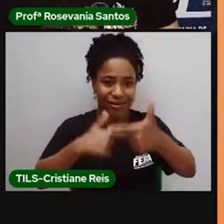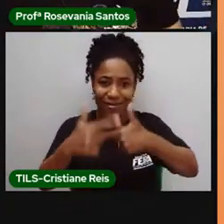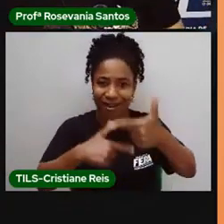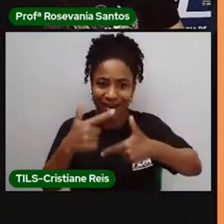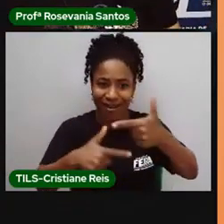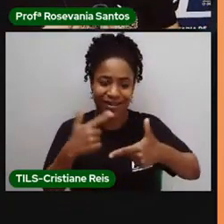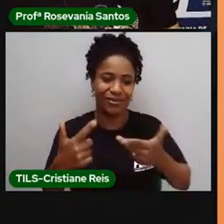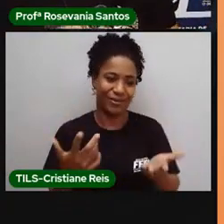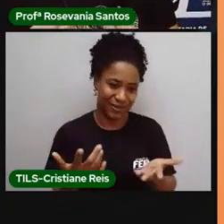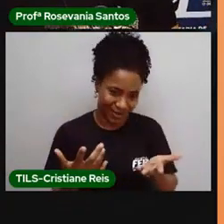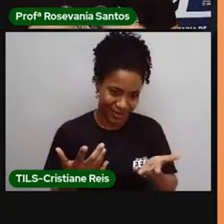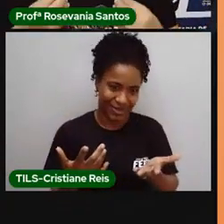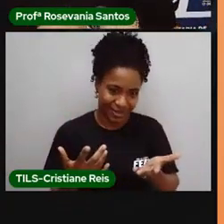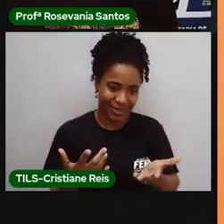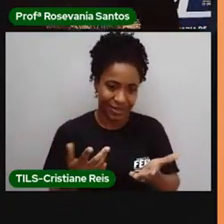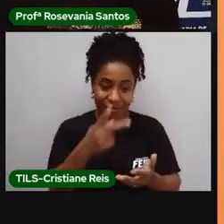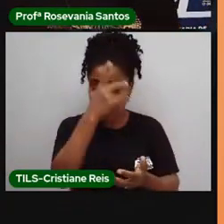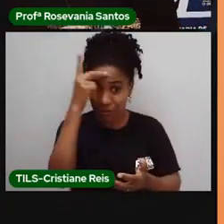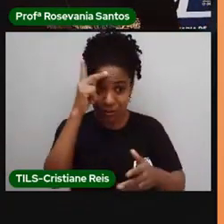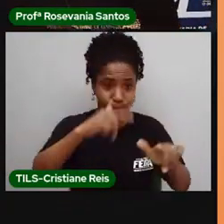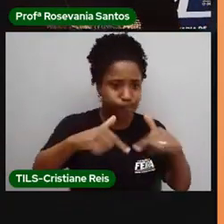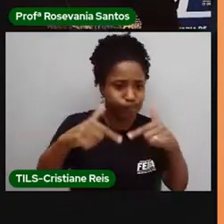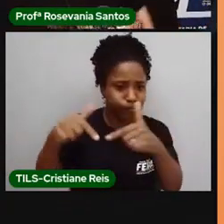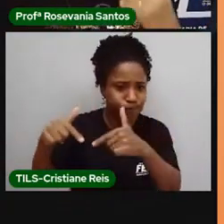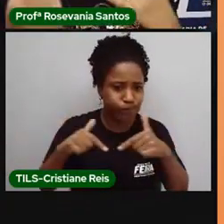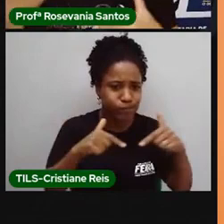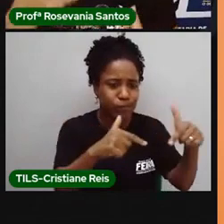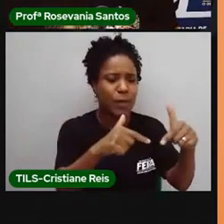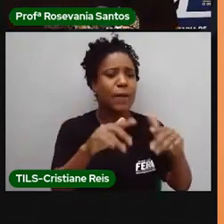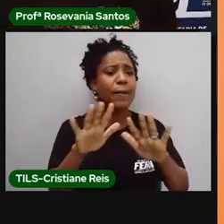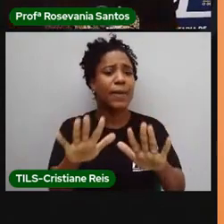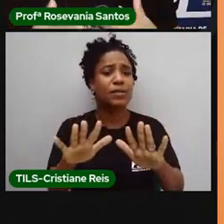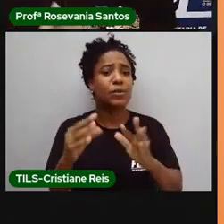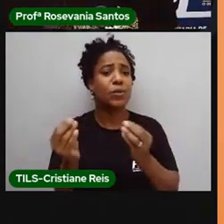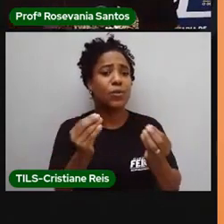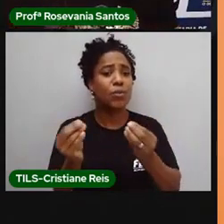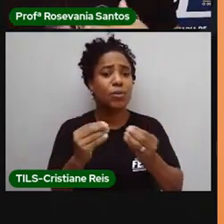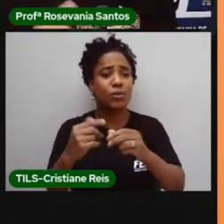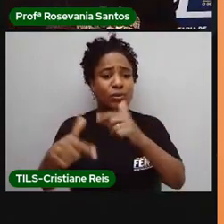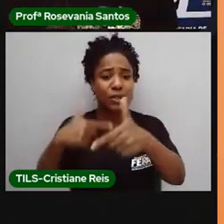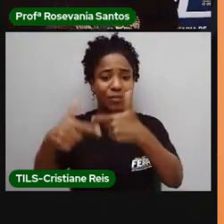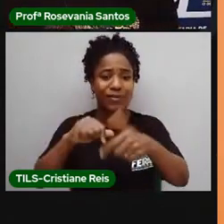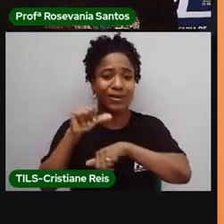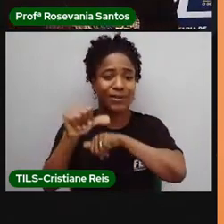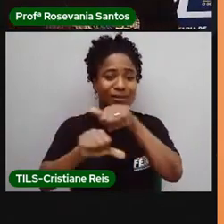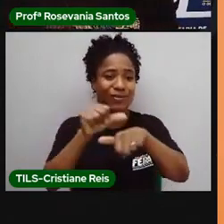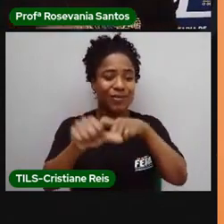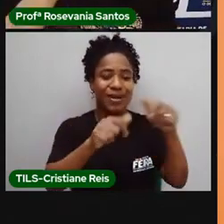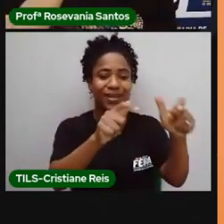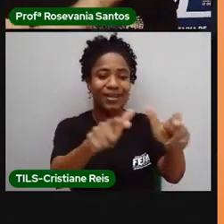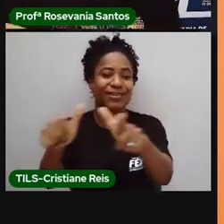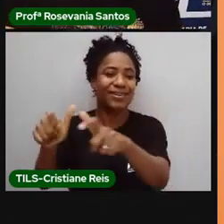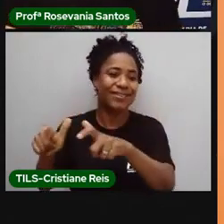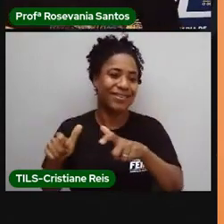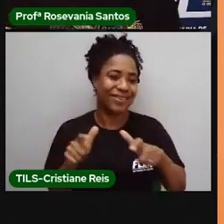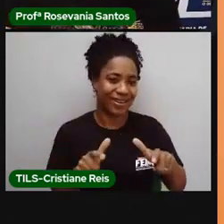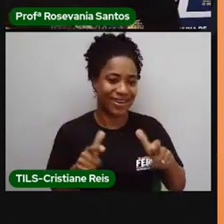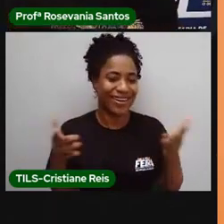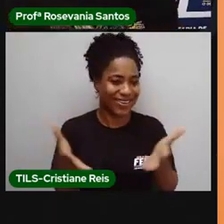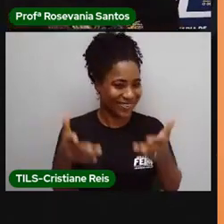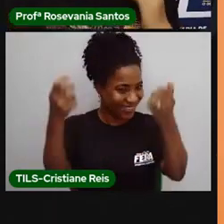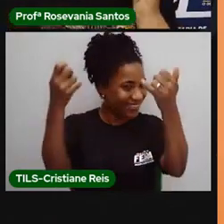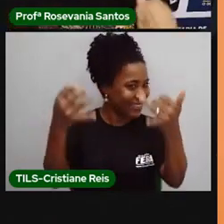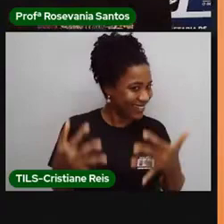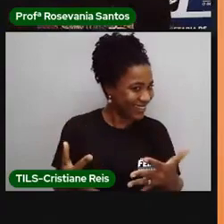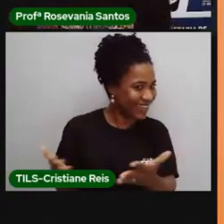mas de fato, como é que esse trabalho dele, né, vai alterar, vai transformar essas paisagens, é que a gente já viu